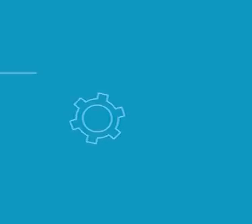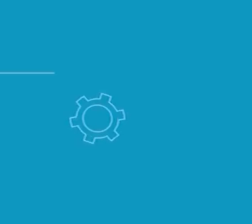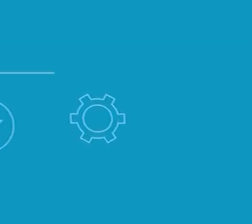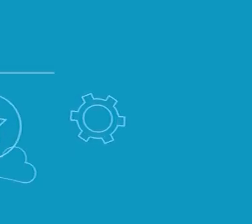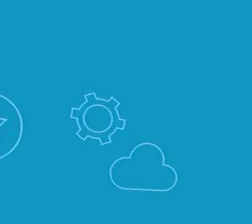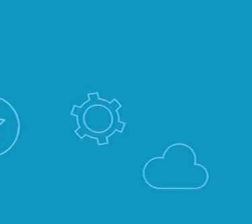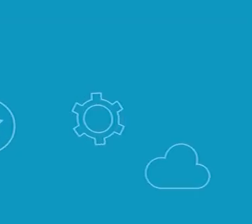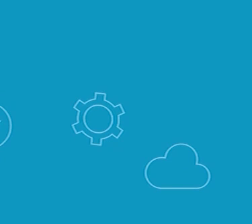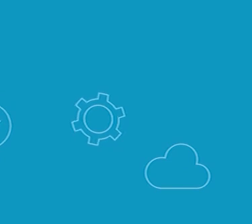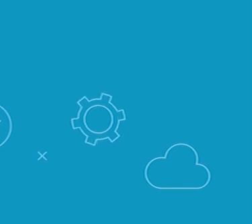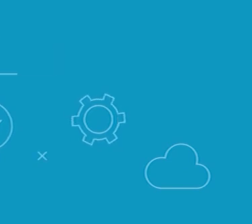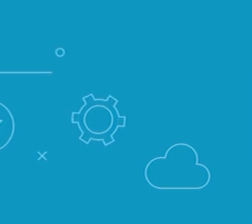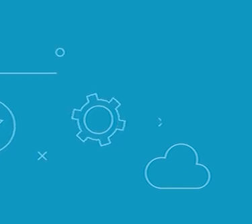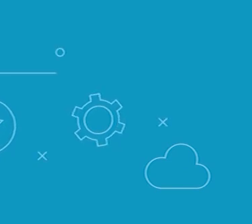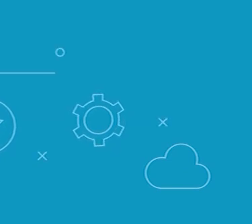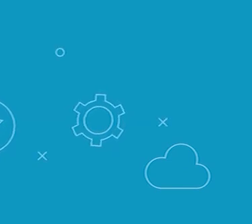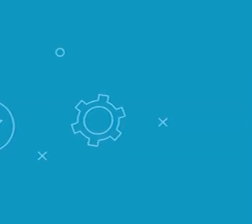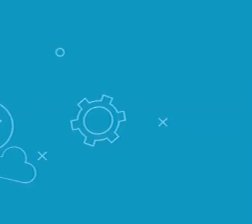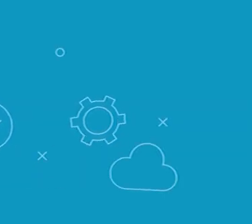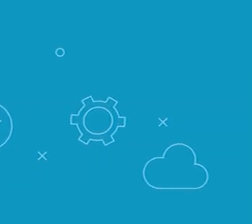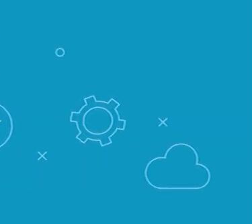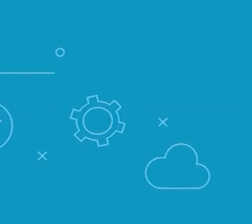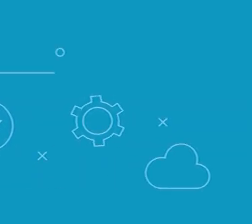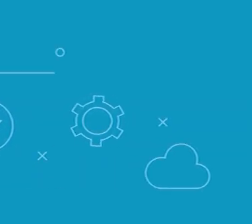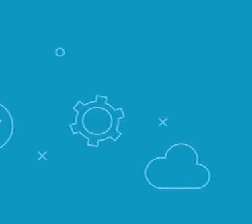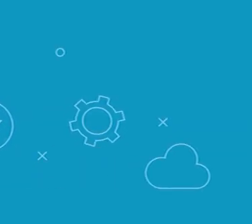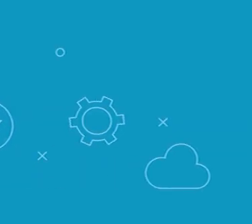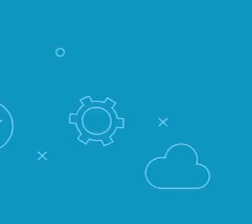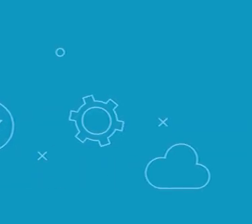Tchau! Tchau!